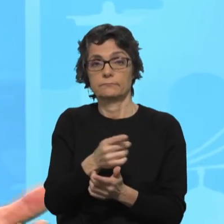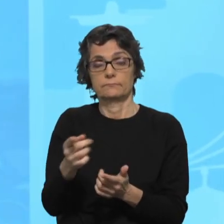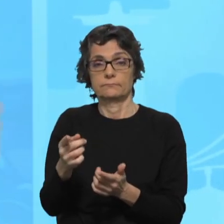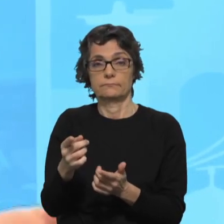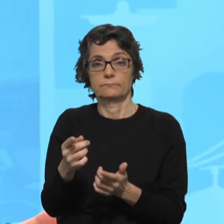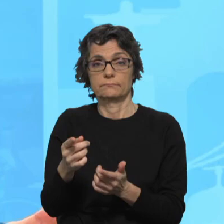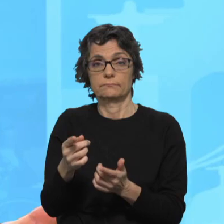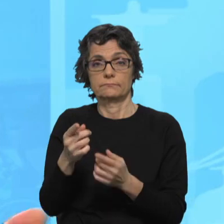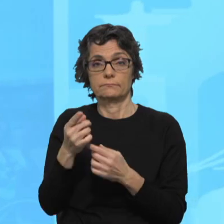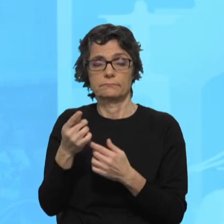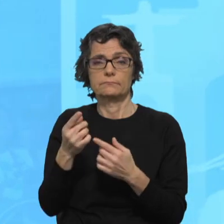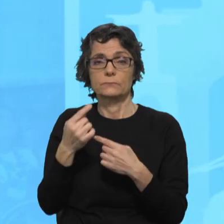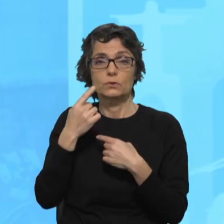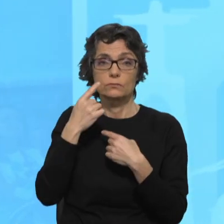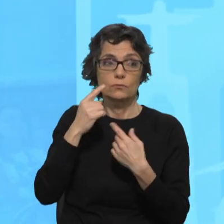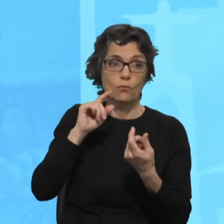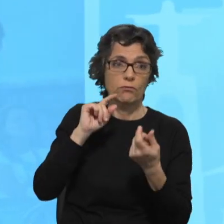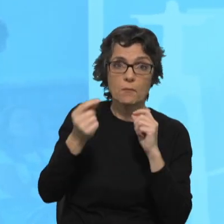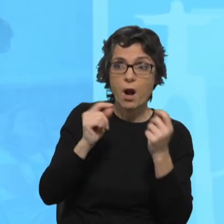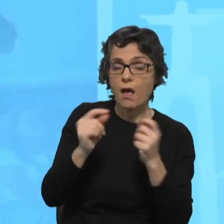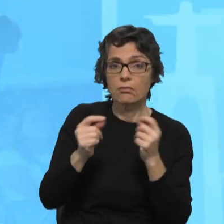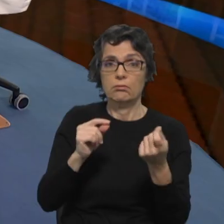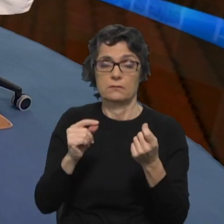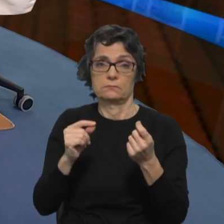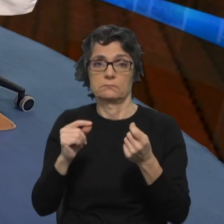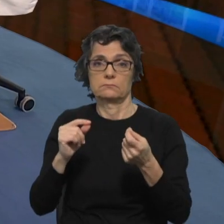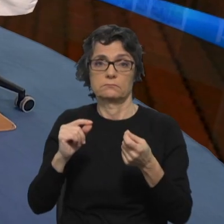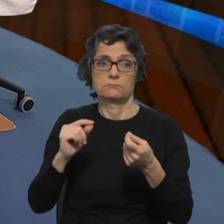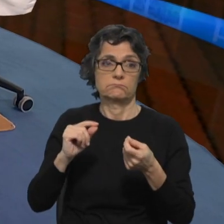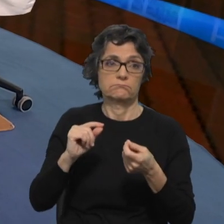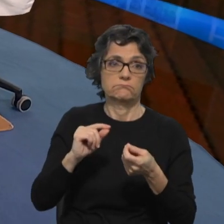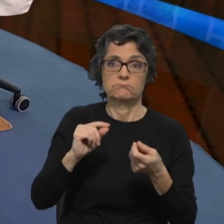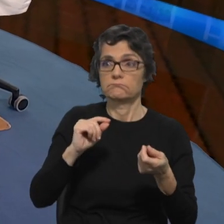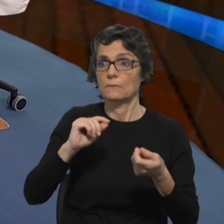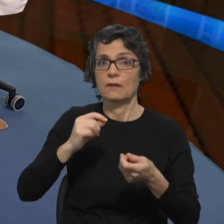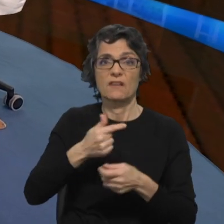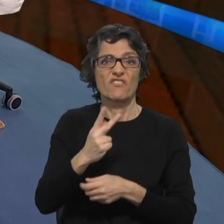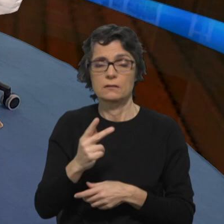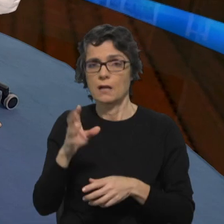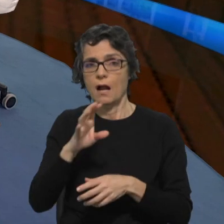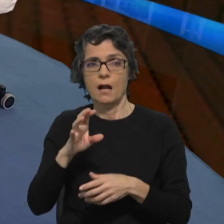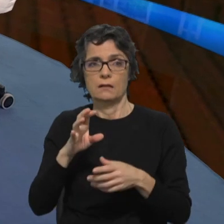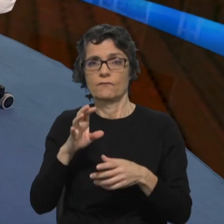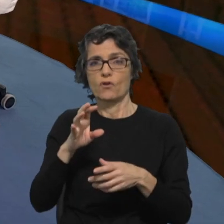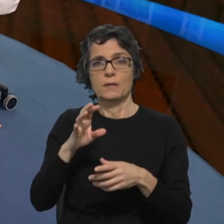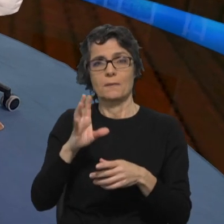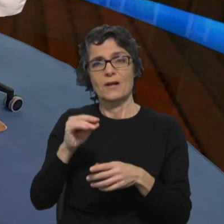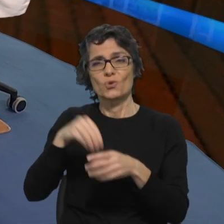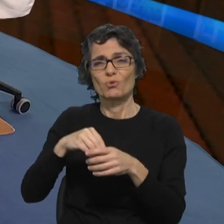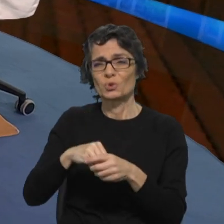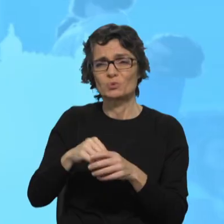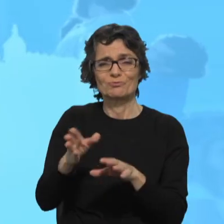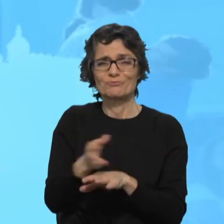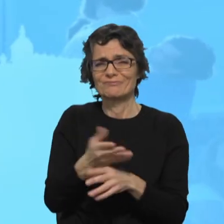as ruadas e debates mediáticos, onde conta mais a forma do que o conteúdo. A posição do